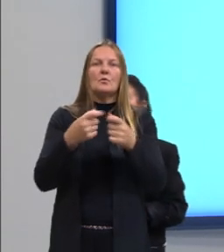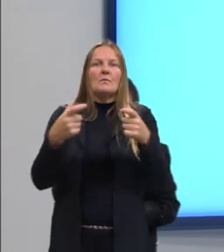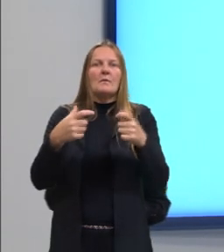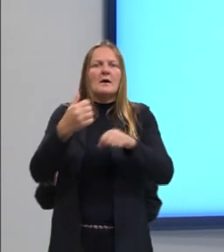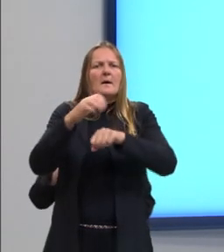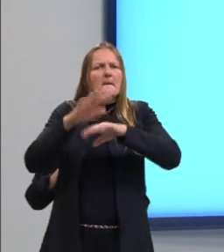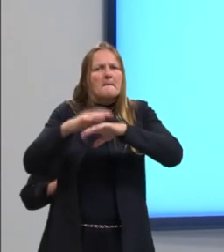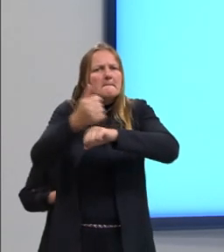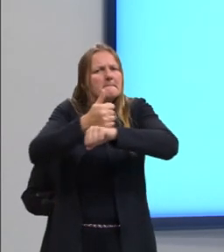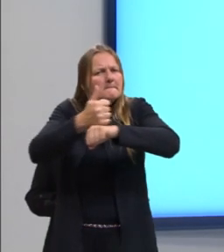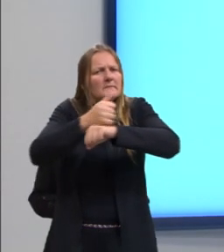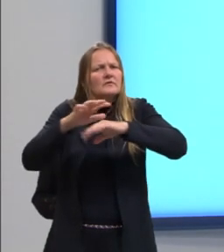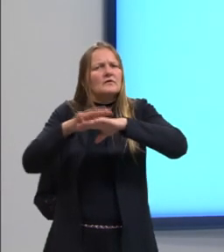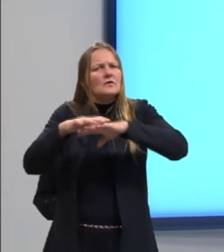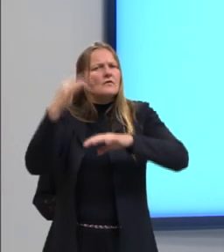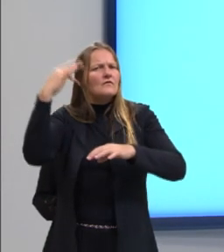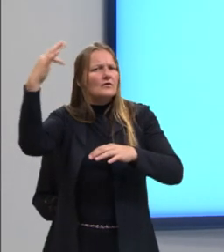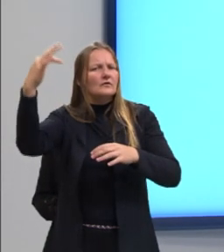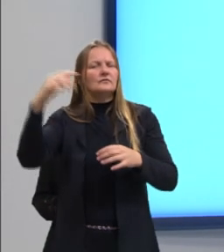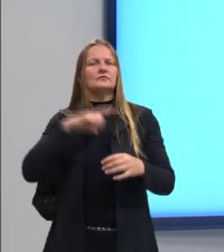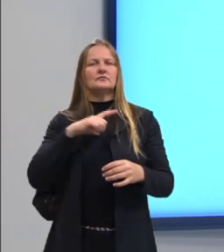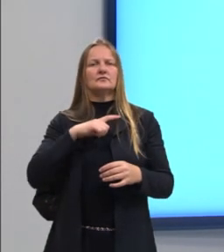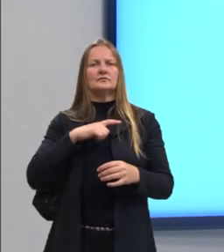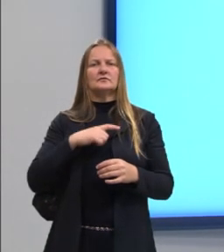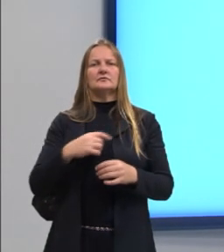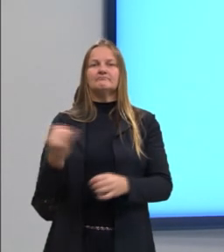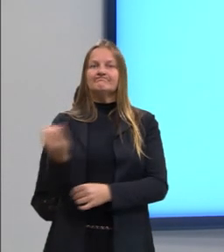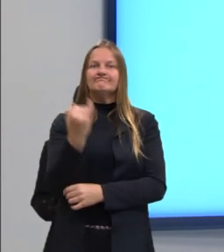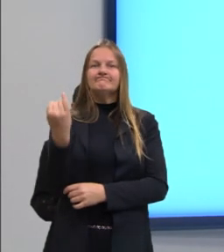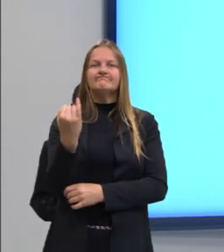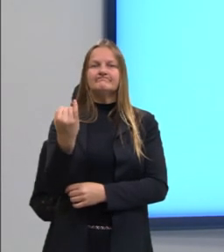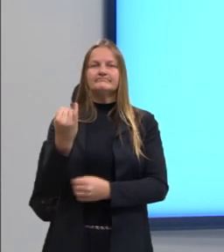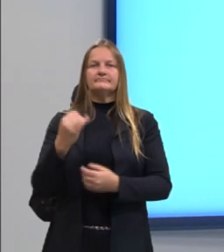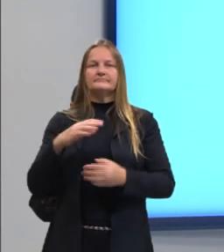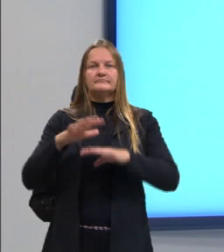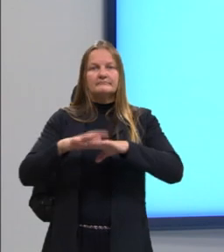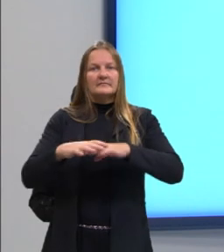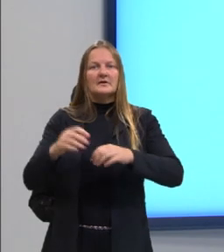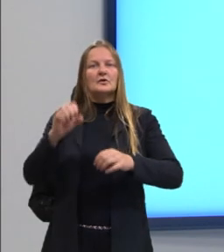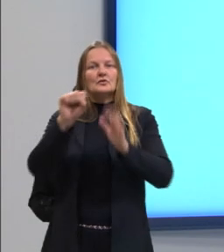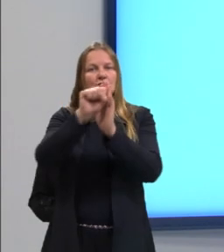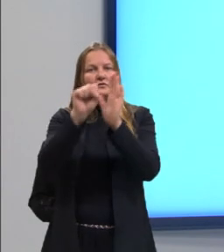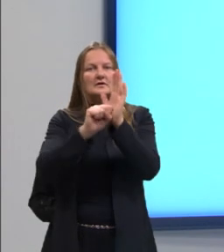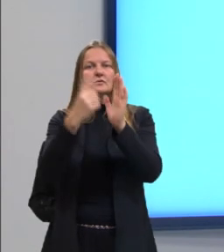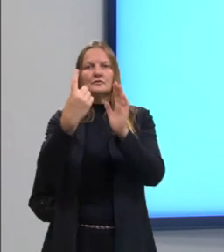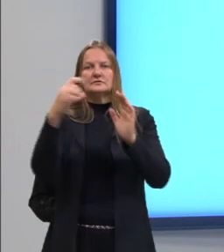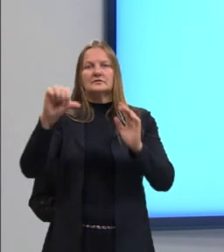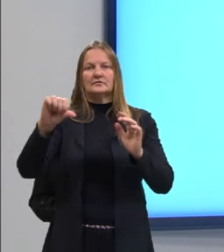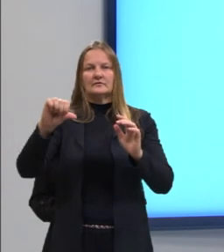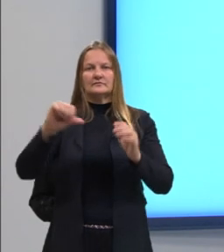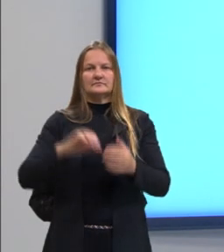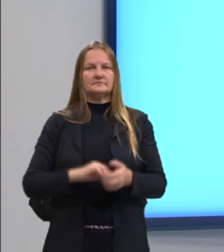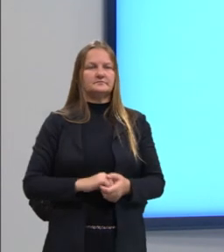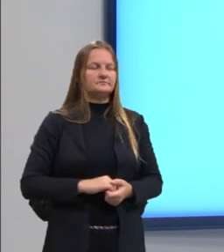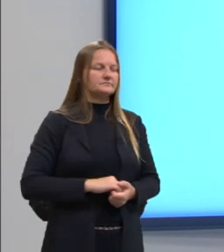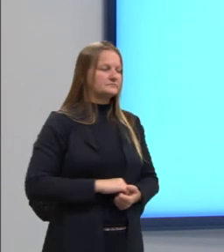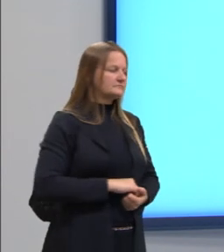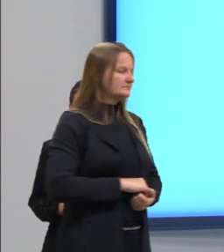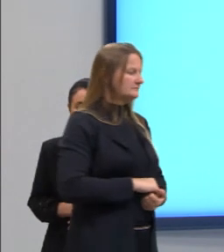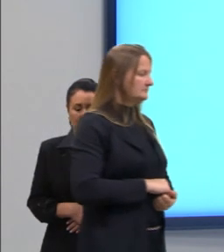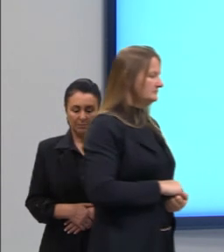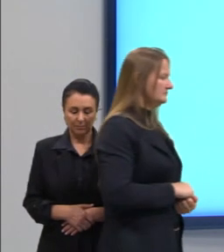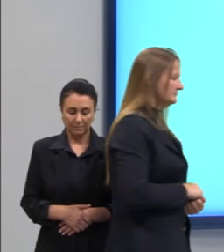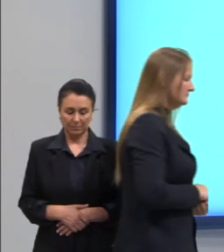matemáticos e filósofos dos fundamentos da matemática durante o século XIX e parte do século XX,